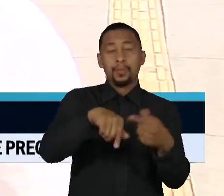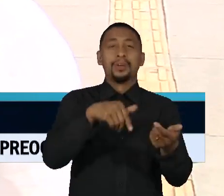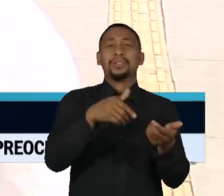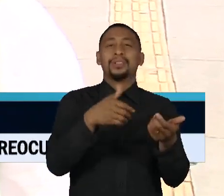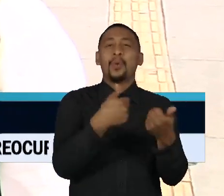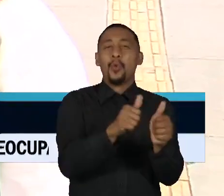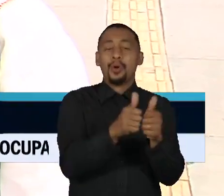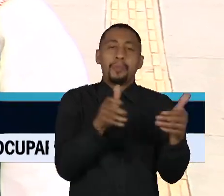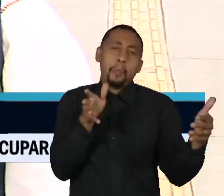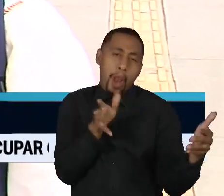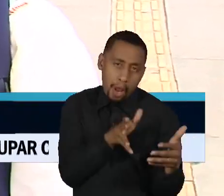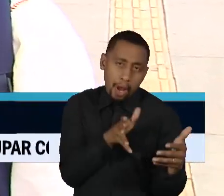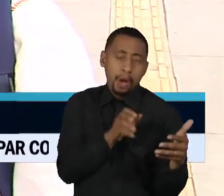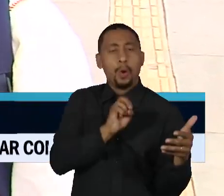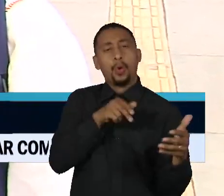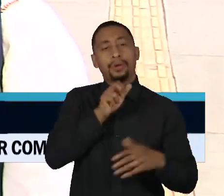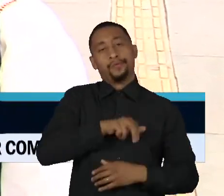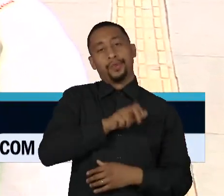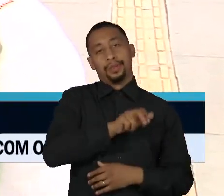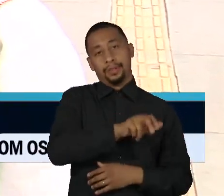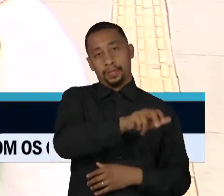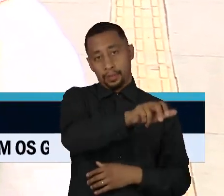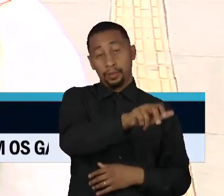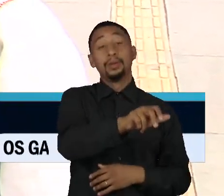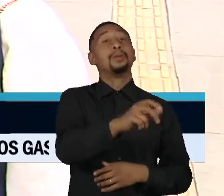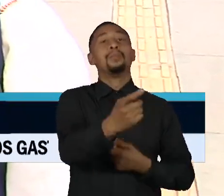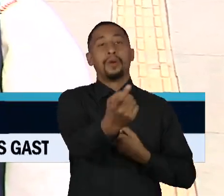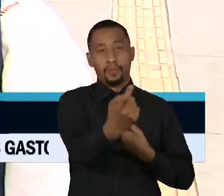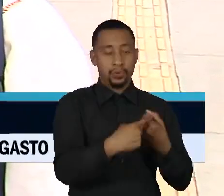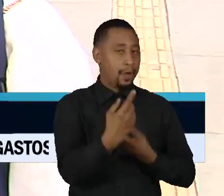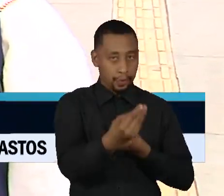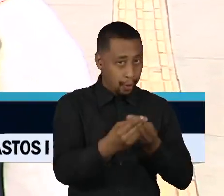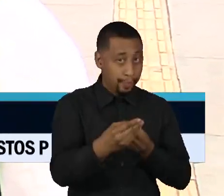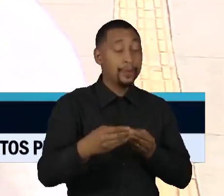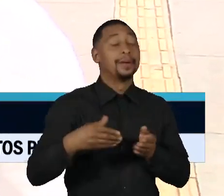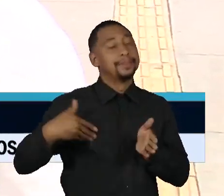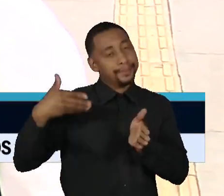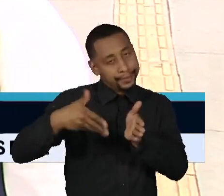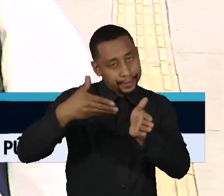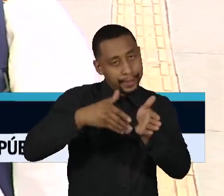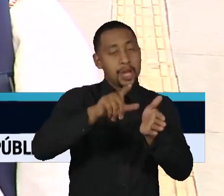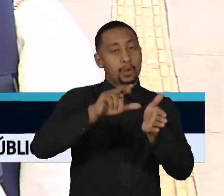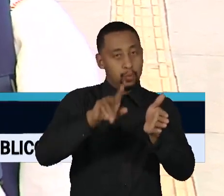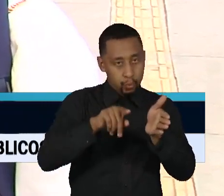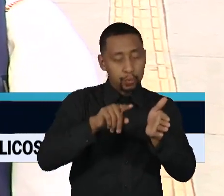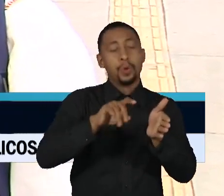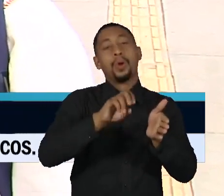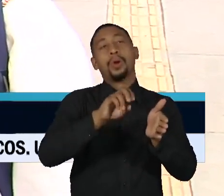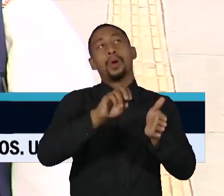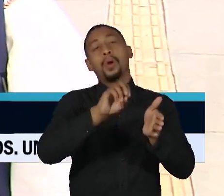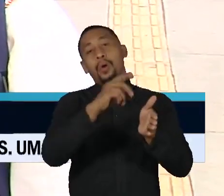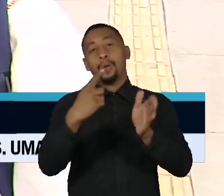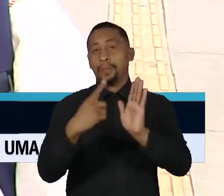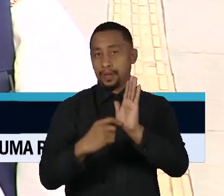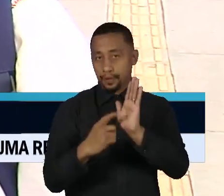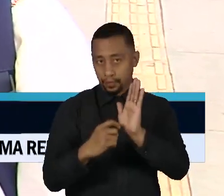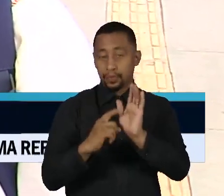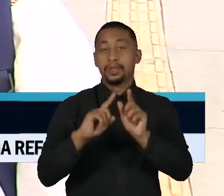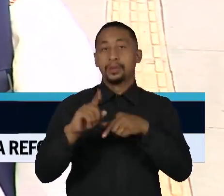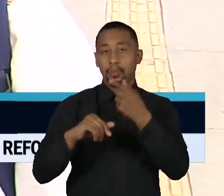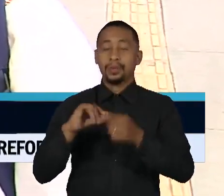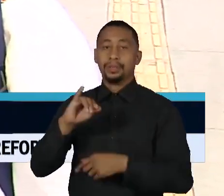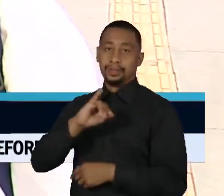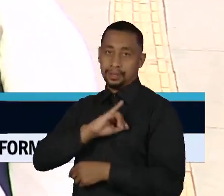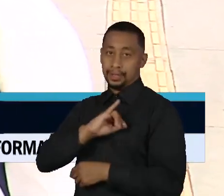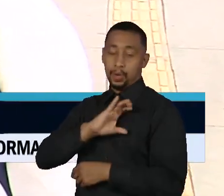às vezes eu vou andando. Aí para voltar para casa, eu pego o trem, vou até a luz ou a barra funda. Chego em Itaquera, de Itaquera pego